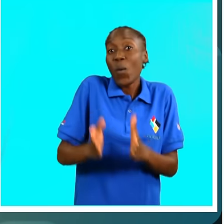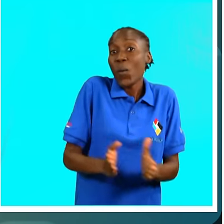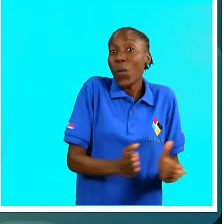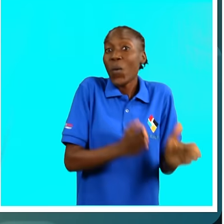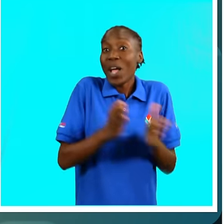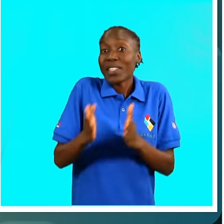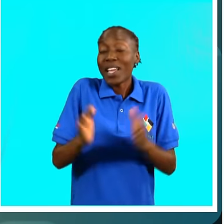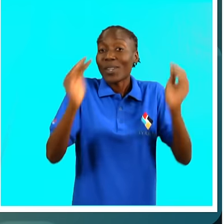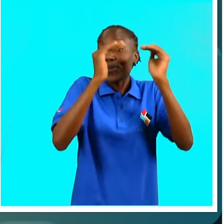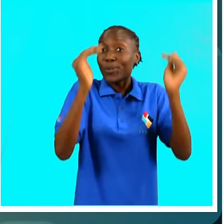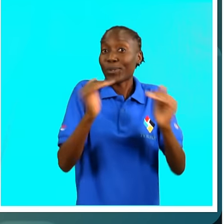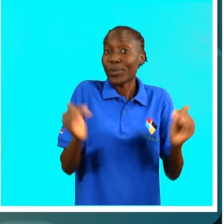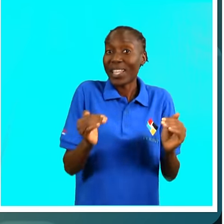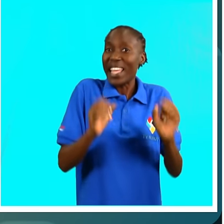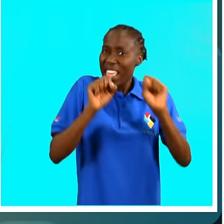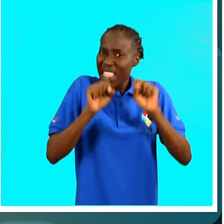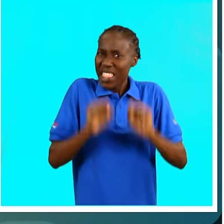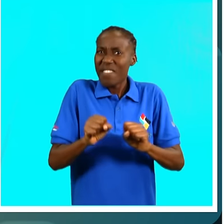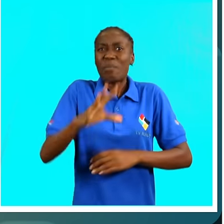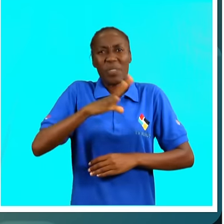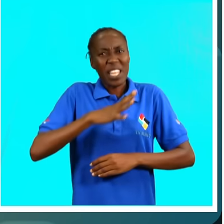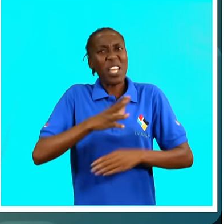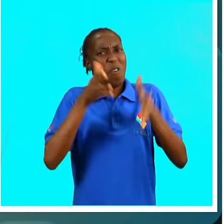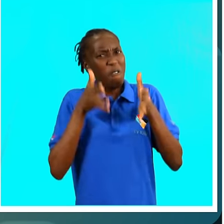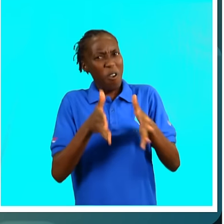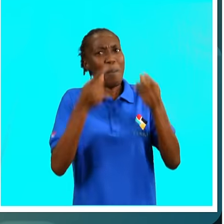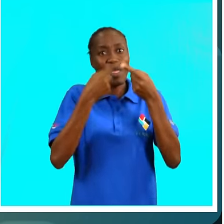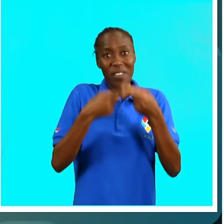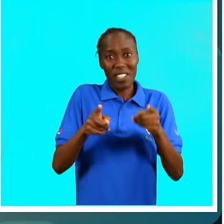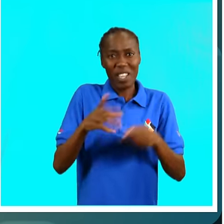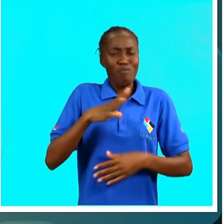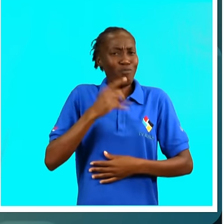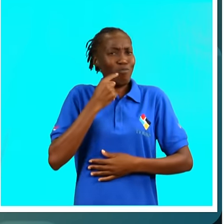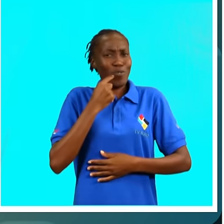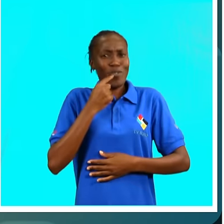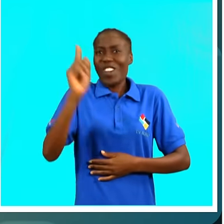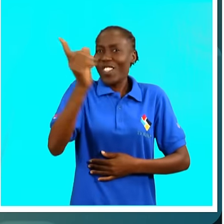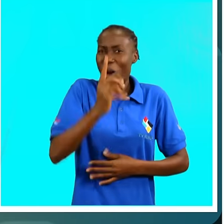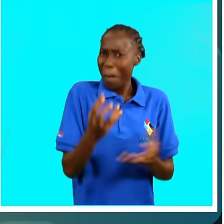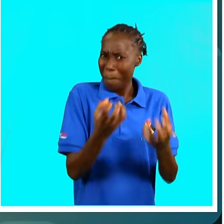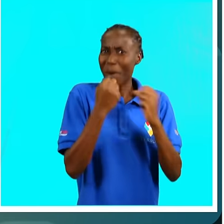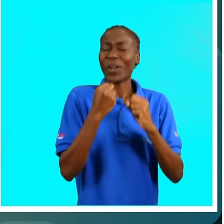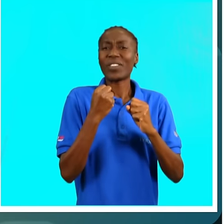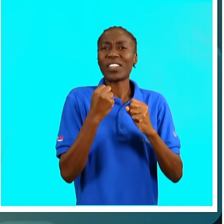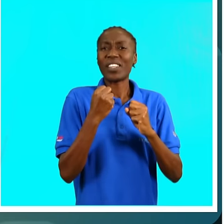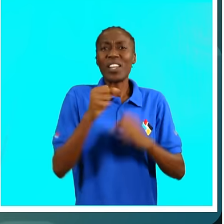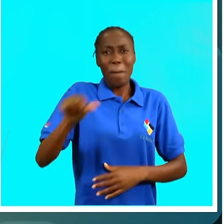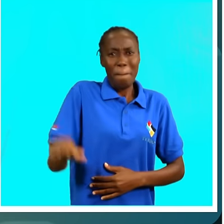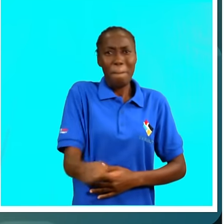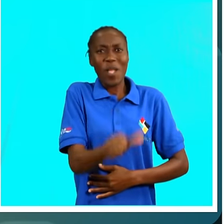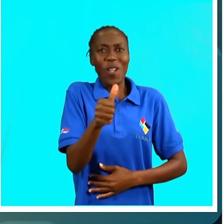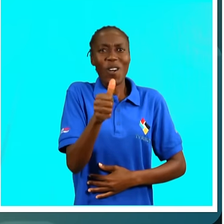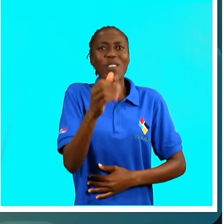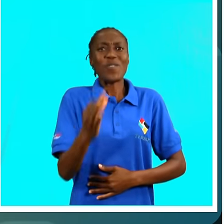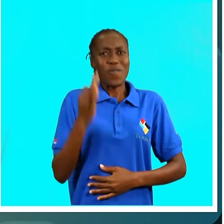se organizarmos, estruturarmos e incutirmos um espírito diferente, não tenho dúvidas que